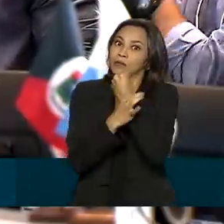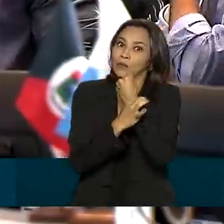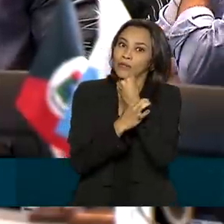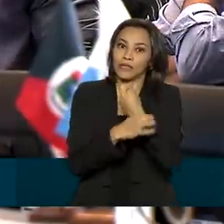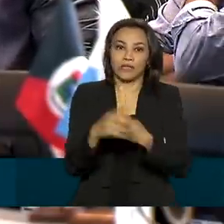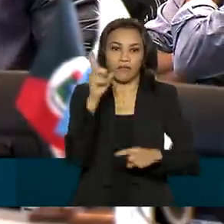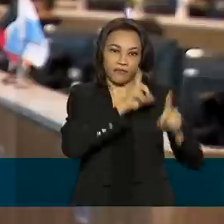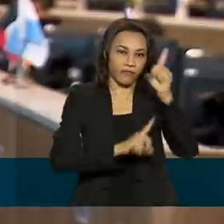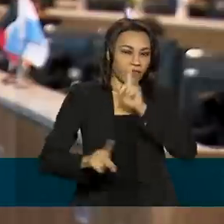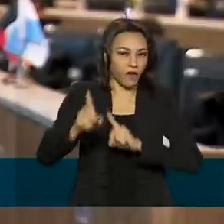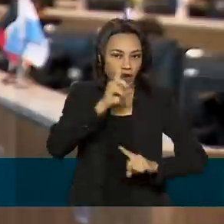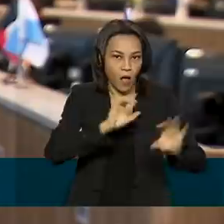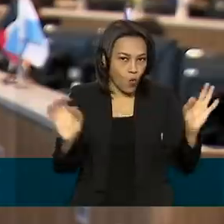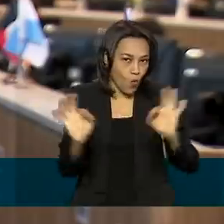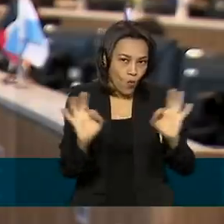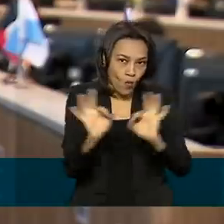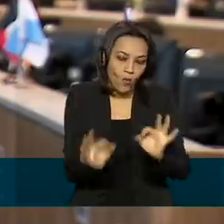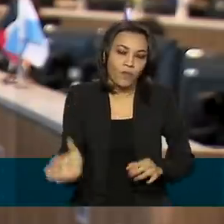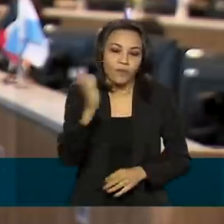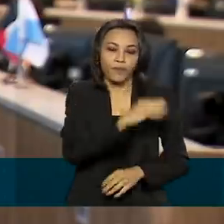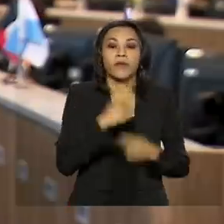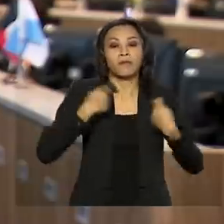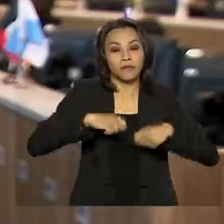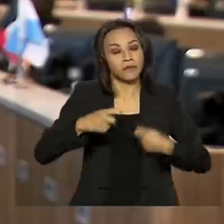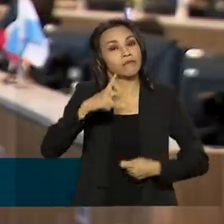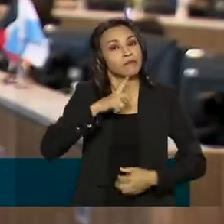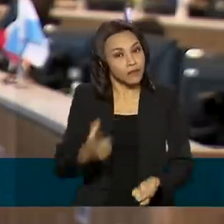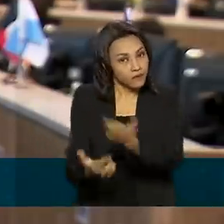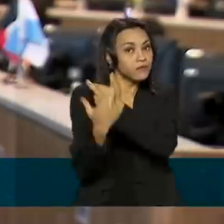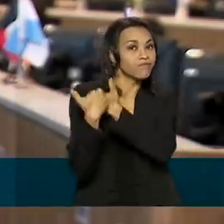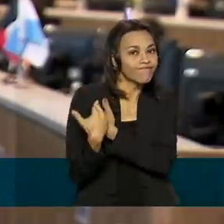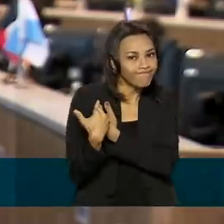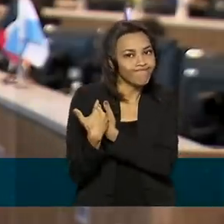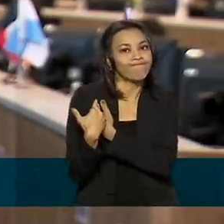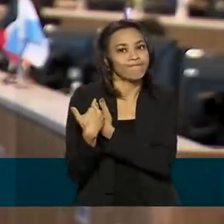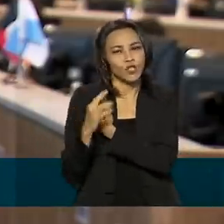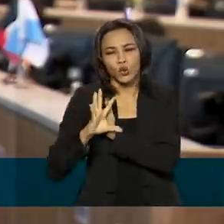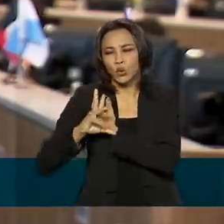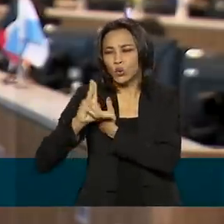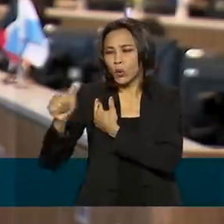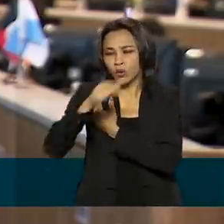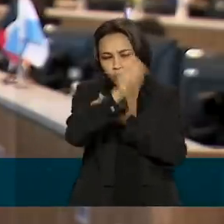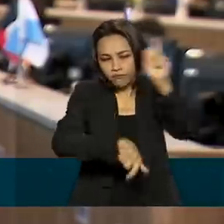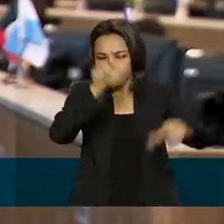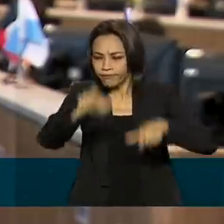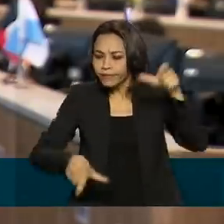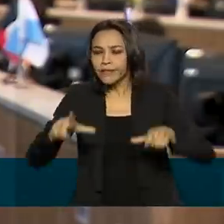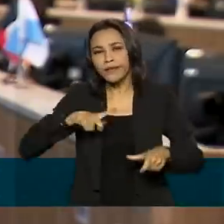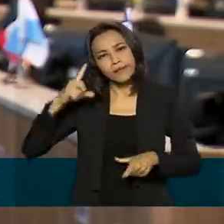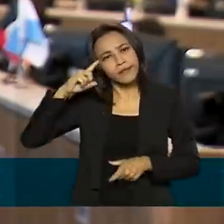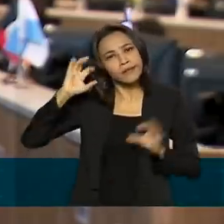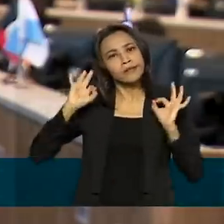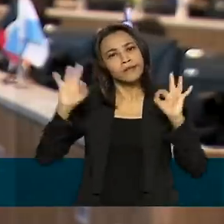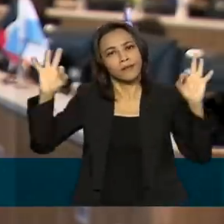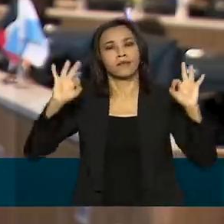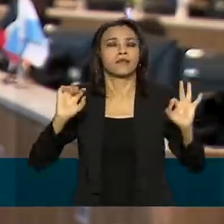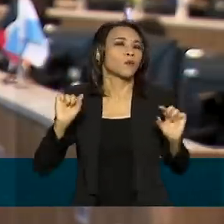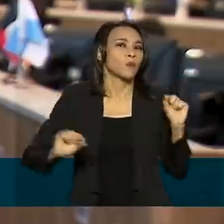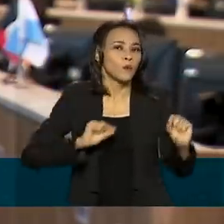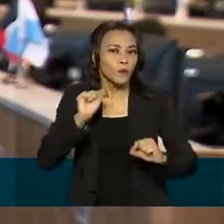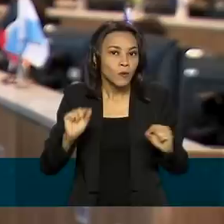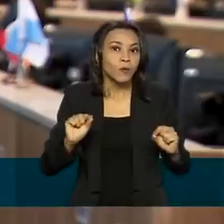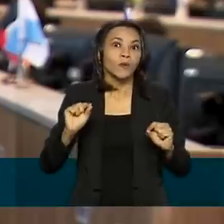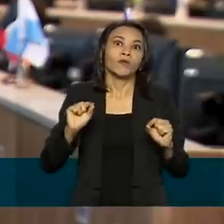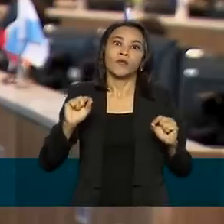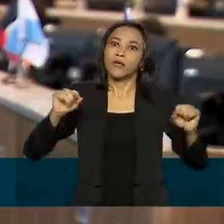numa hora como esta. Temos que ter muita responsabilidade. Todos os candidatos precisam ter a convicção e a certeza que as